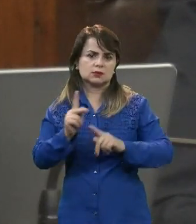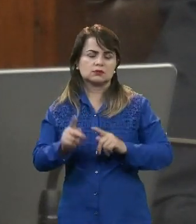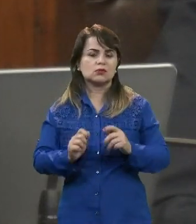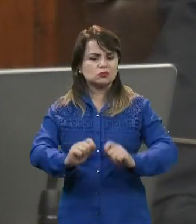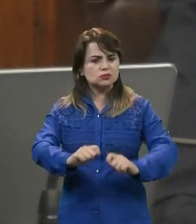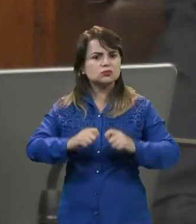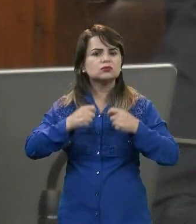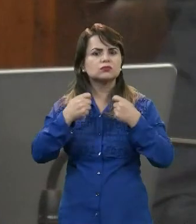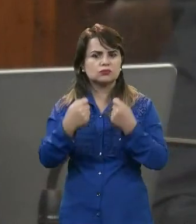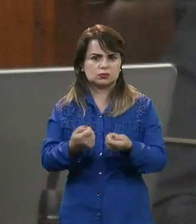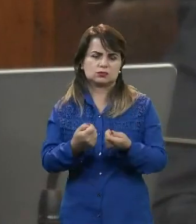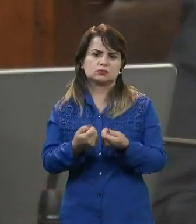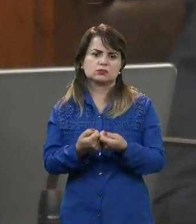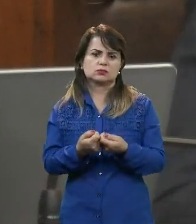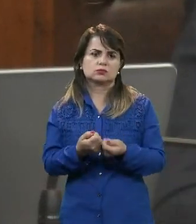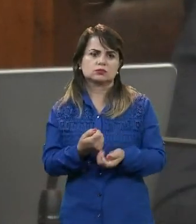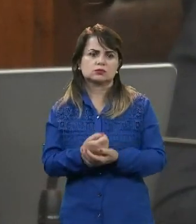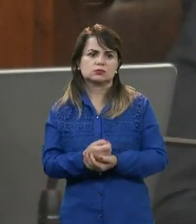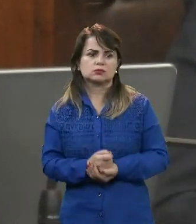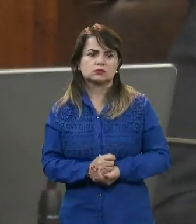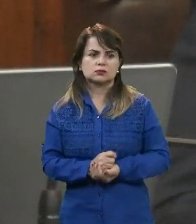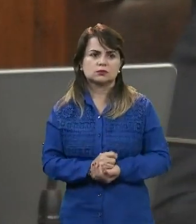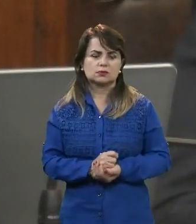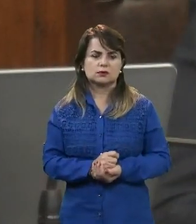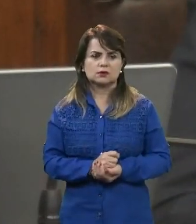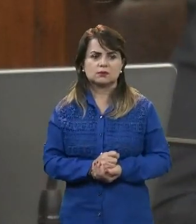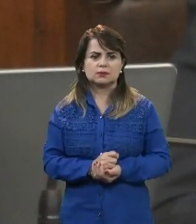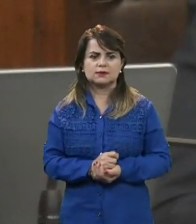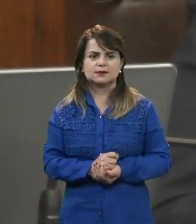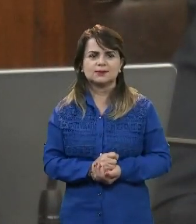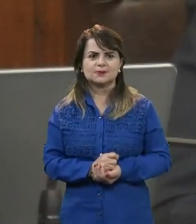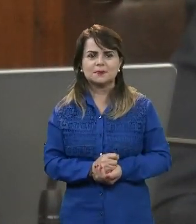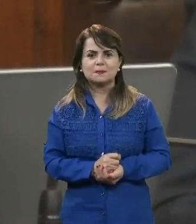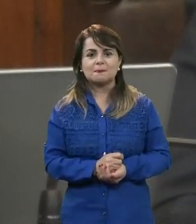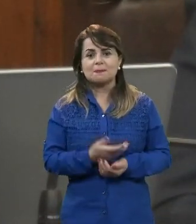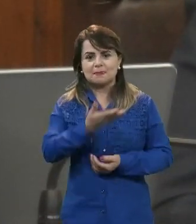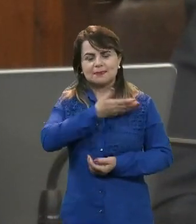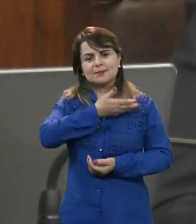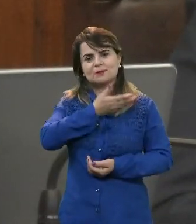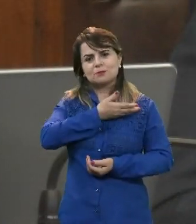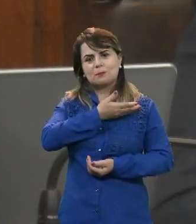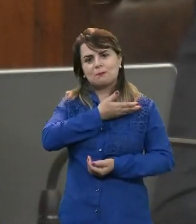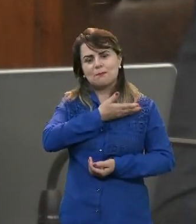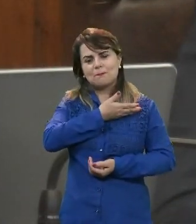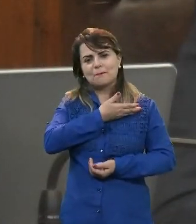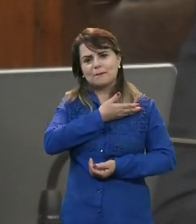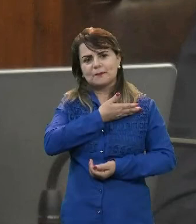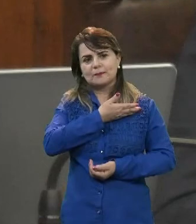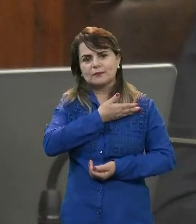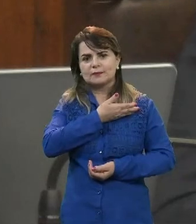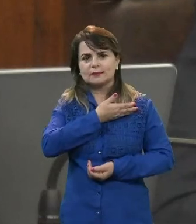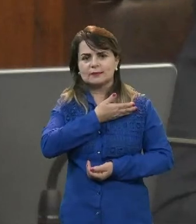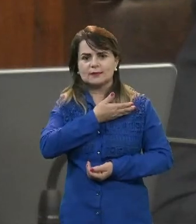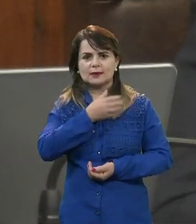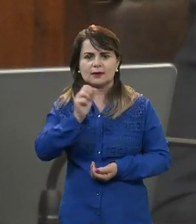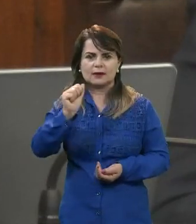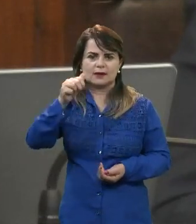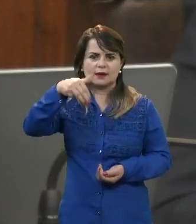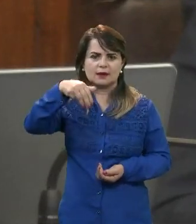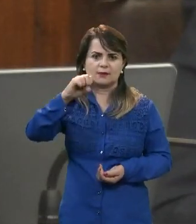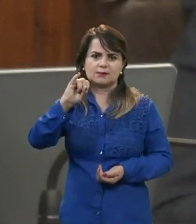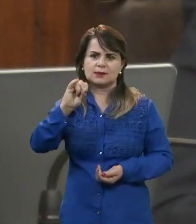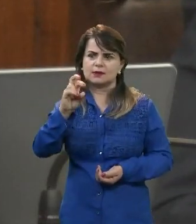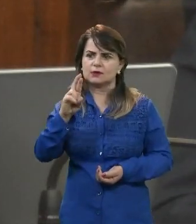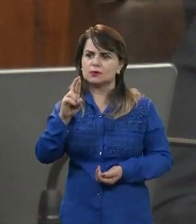carreira não fosse votado nessa casa. Meu querido amigo Ramiro Bonfietti,